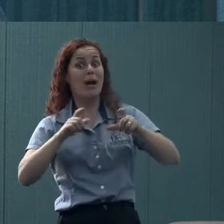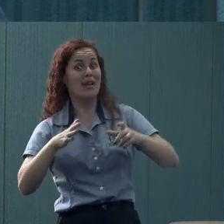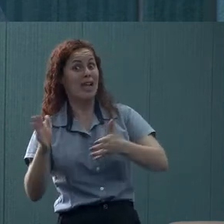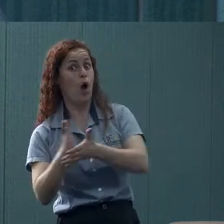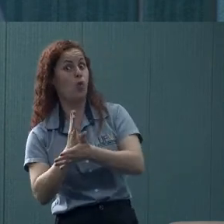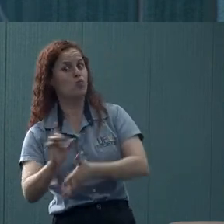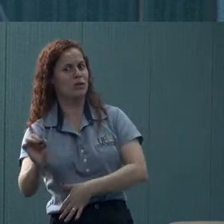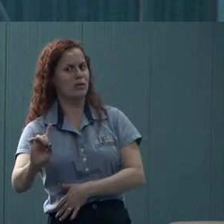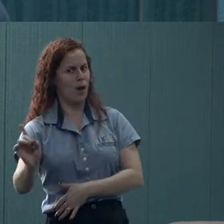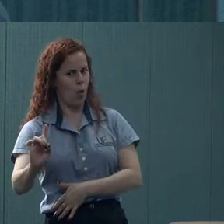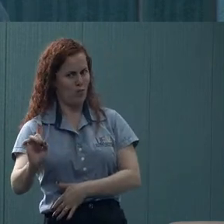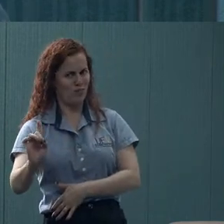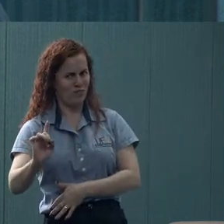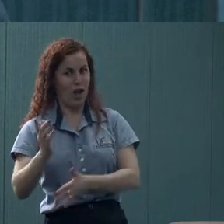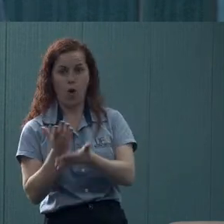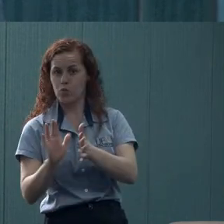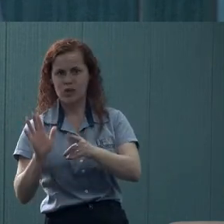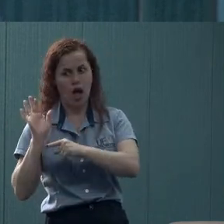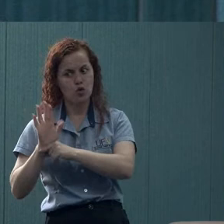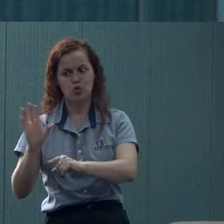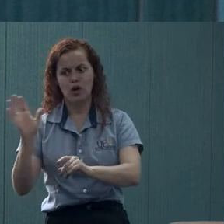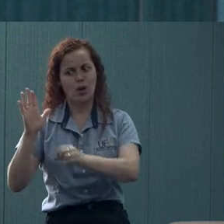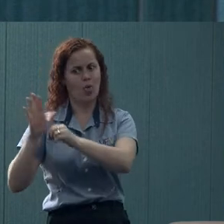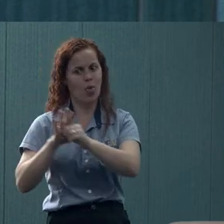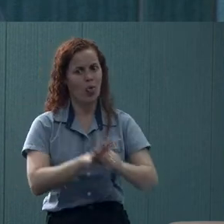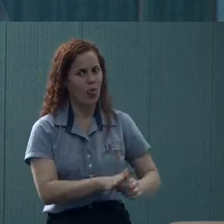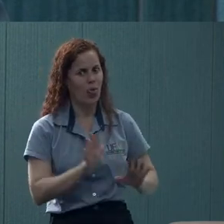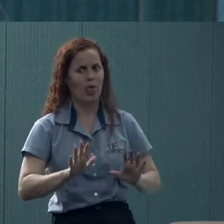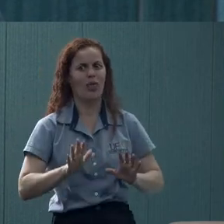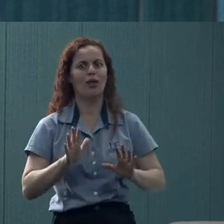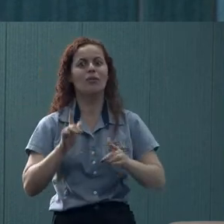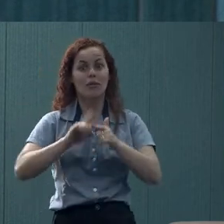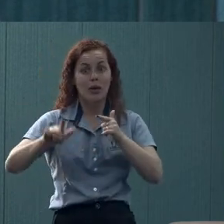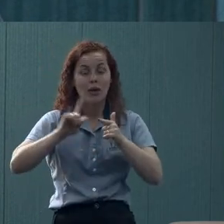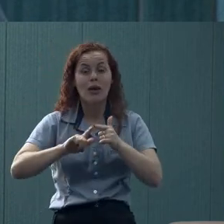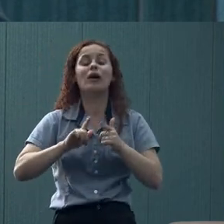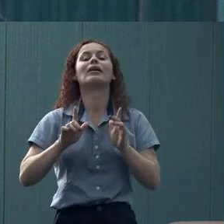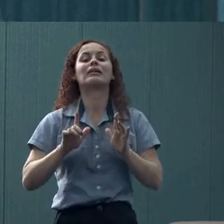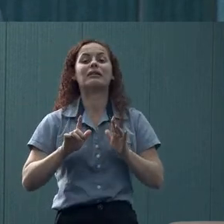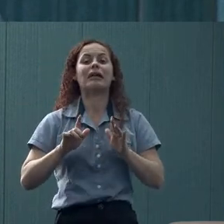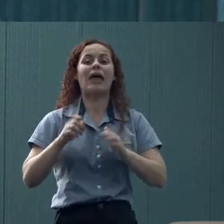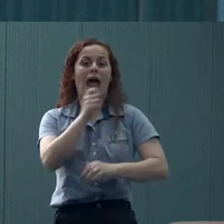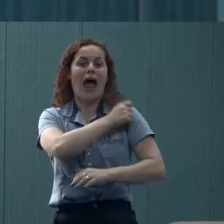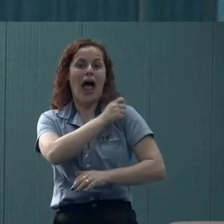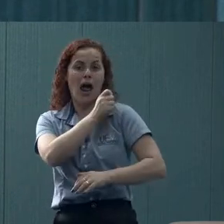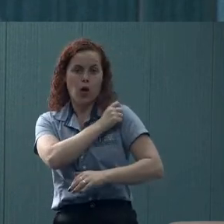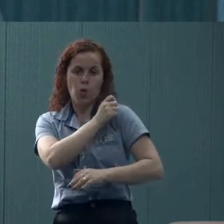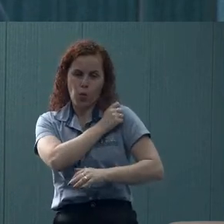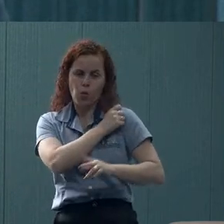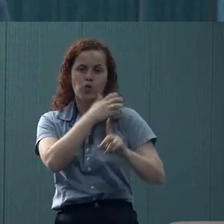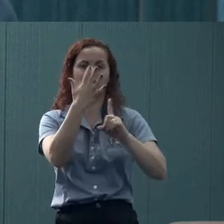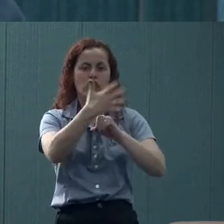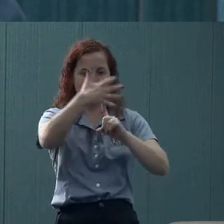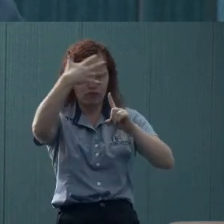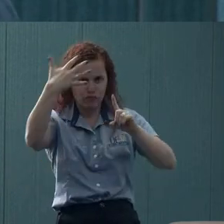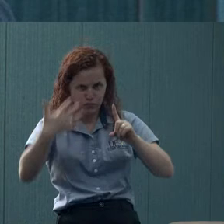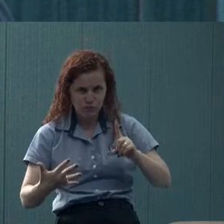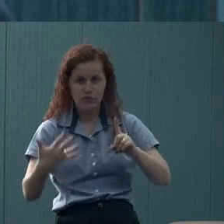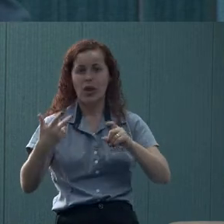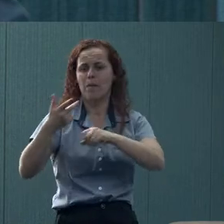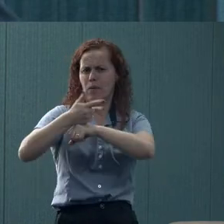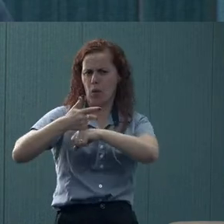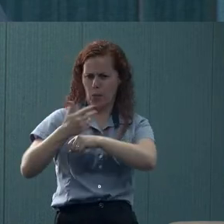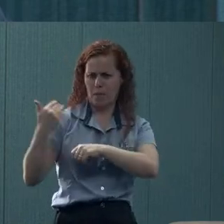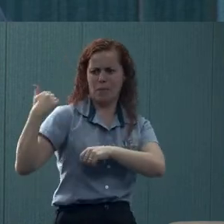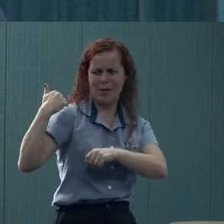Algumas não. E eu destacaria aqui estudantes LGBTQIA+, que realmente nos procuram